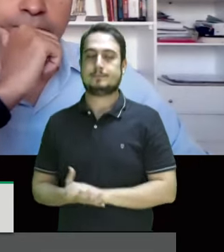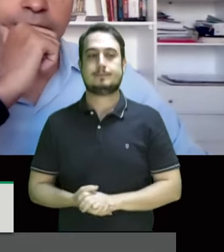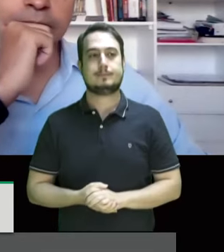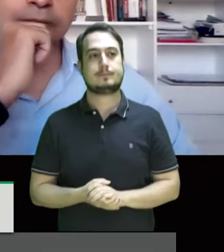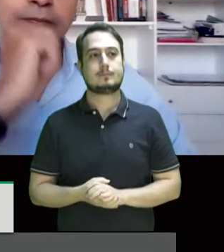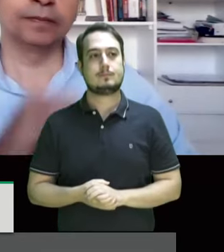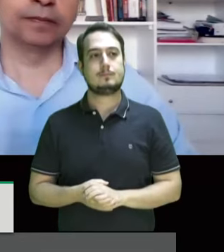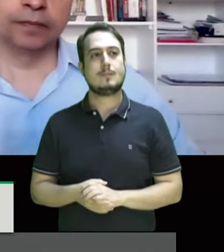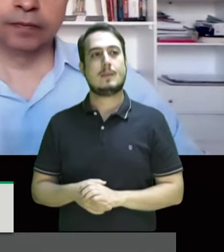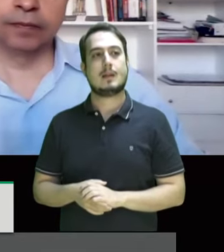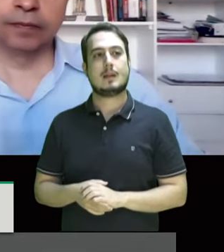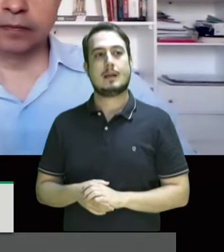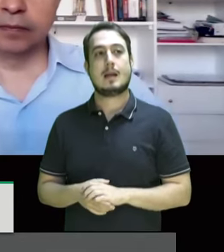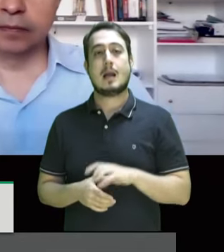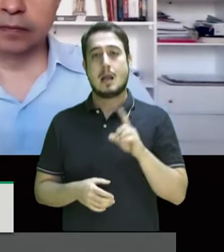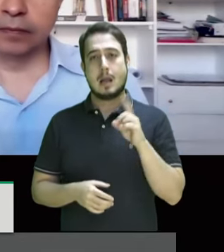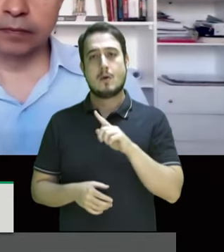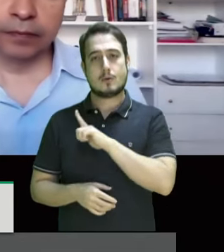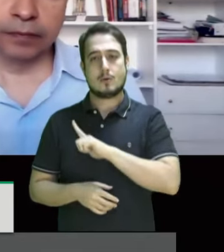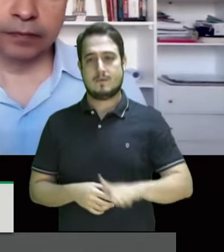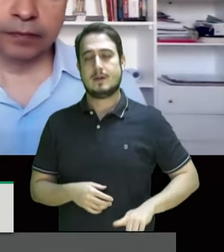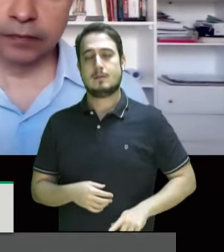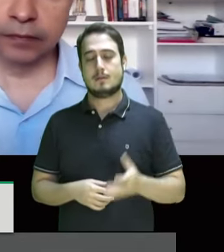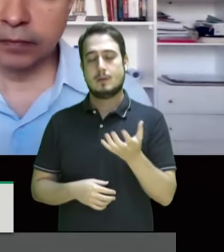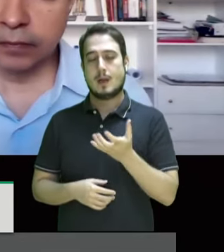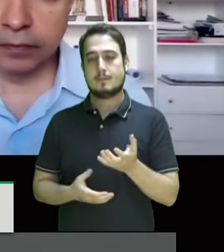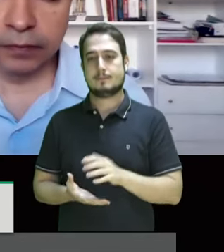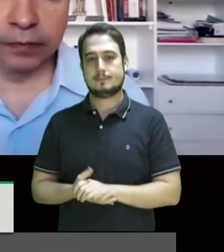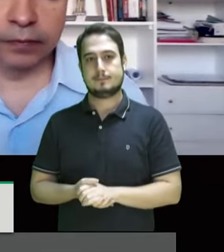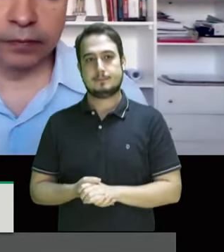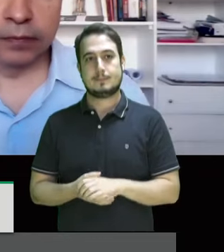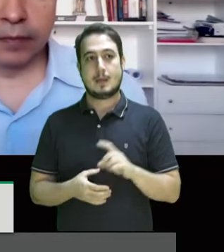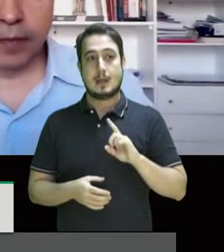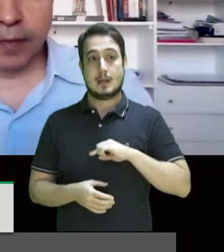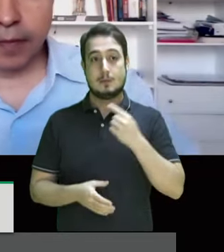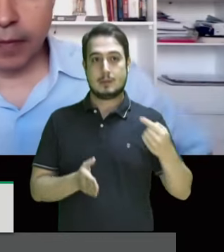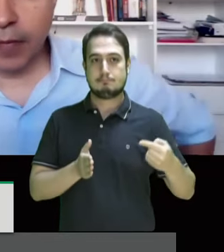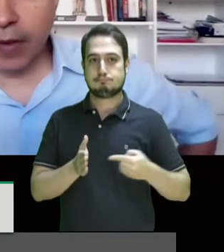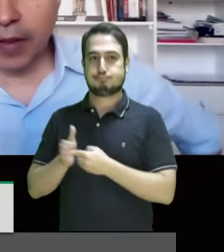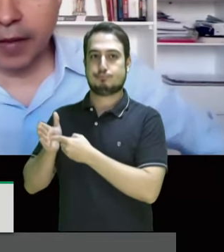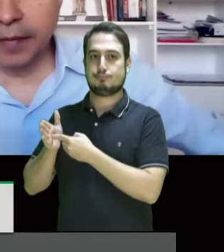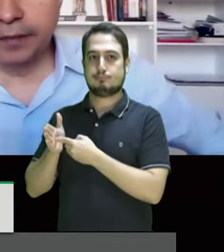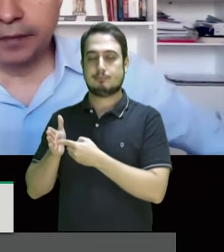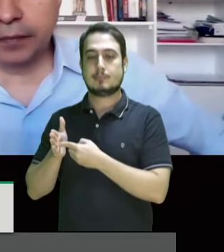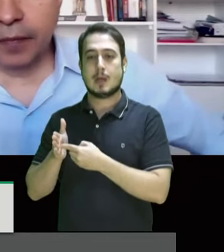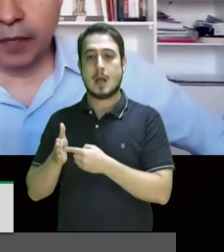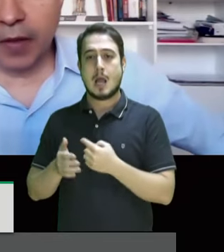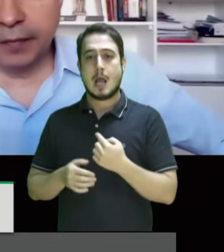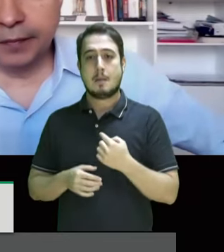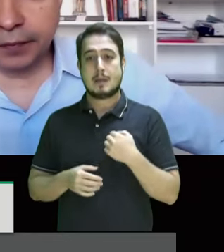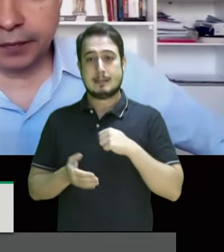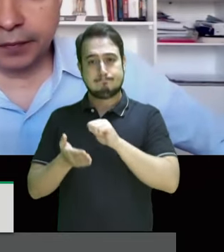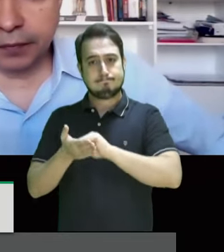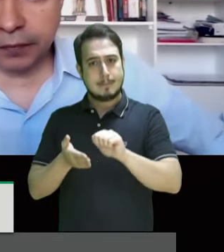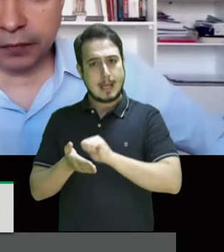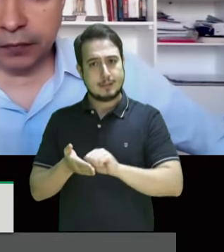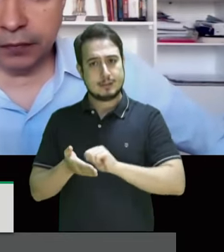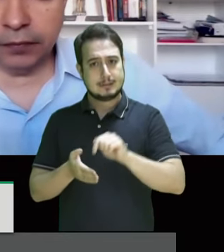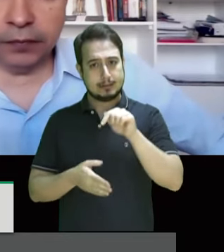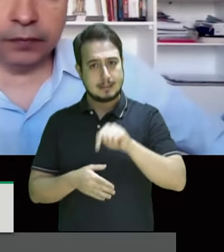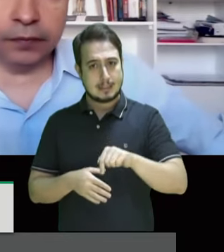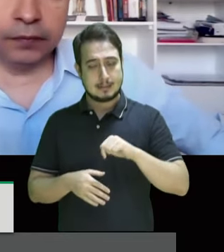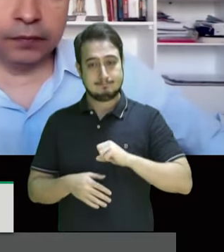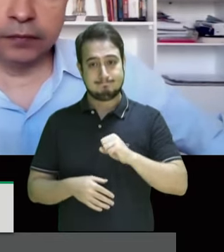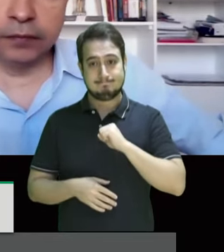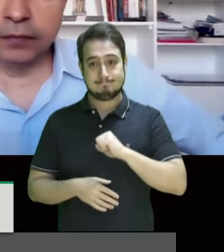é isso que este governo quer então aqui a nossa denúncia para que fique registrado a nossa